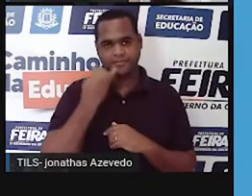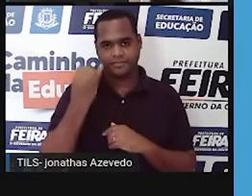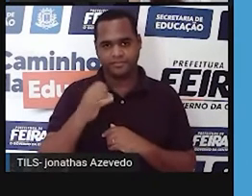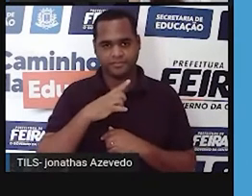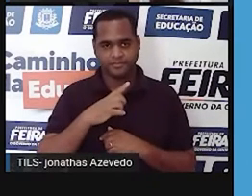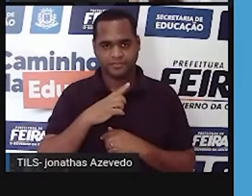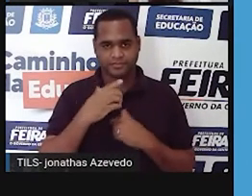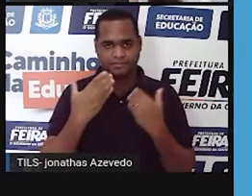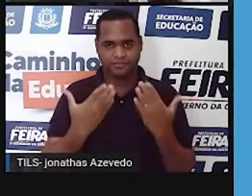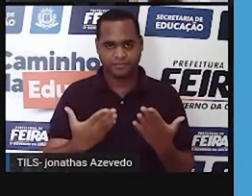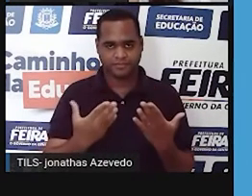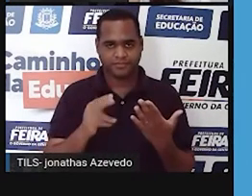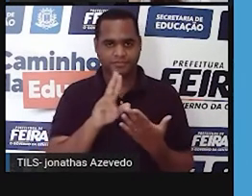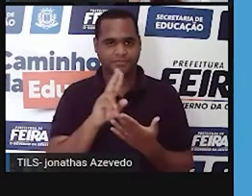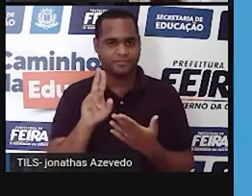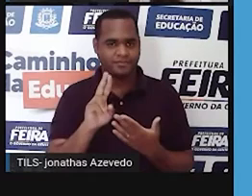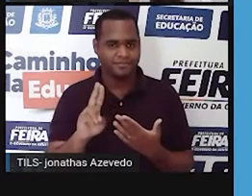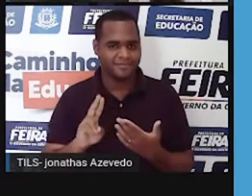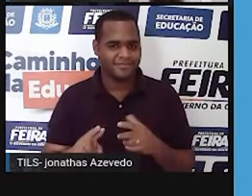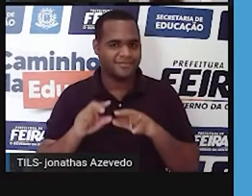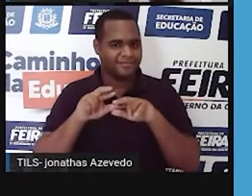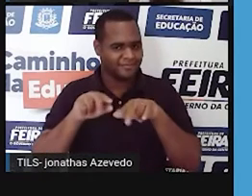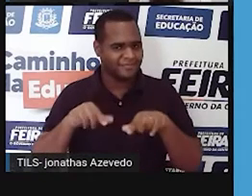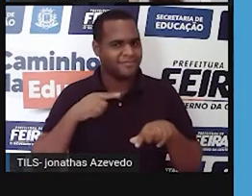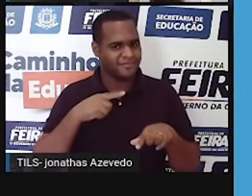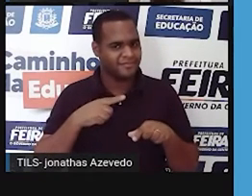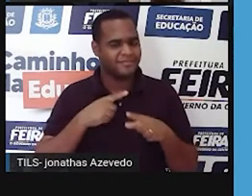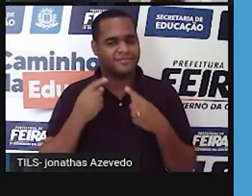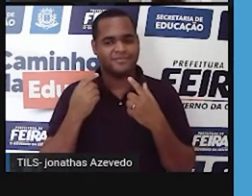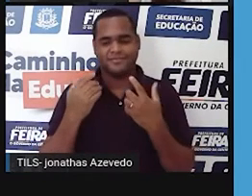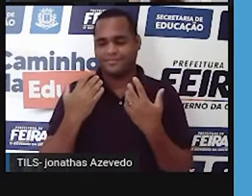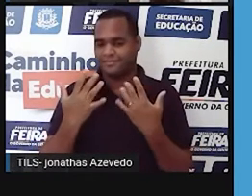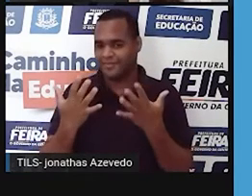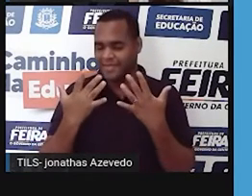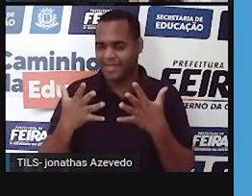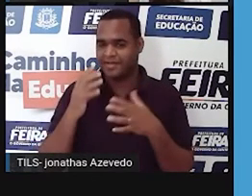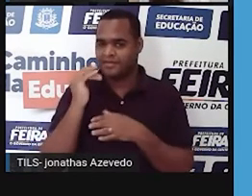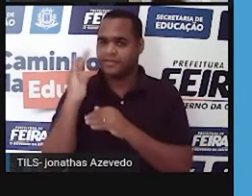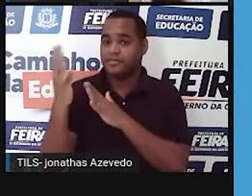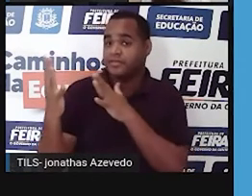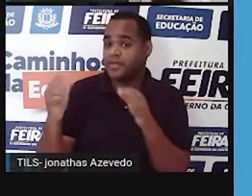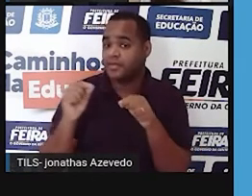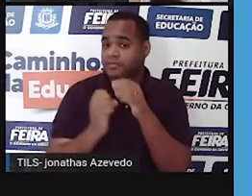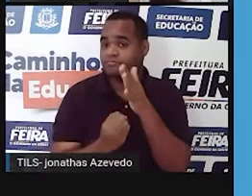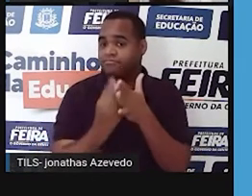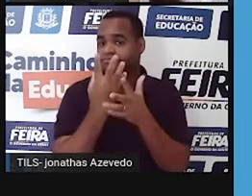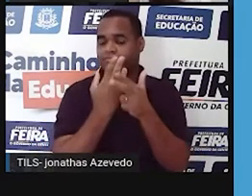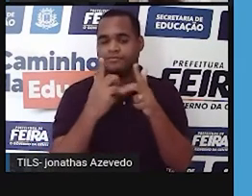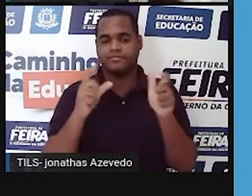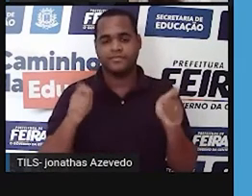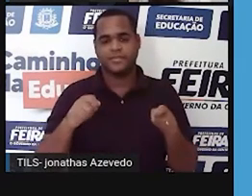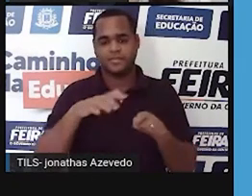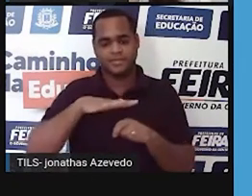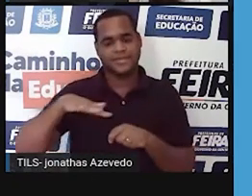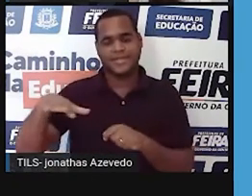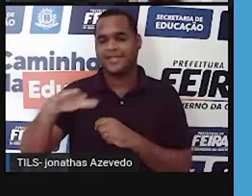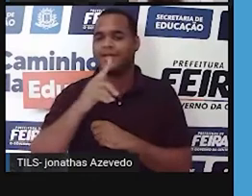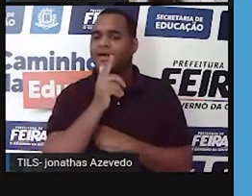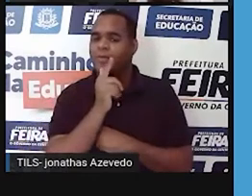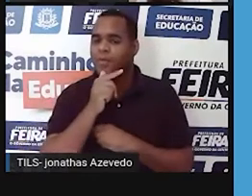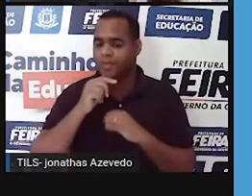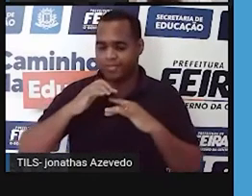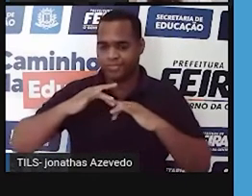-Lixeira, a canjiqueira, o Carandá, e elas acabam se estabelecendo nesses campos inundáveis,